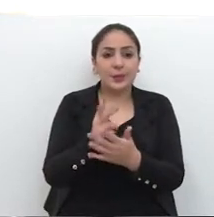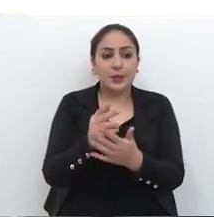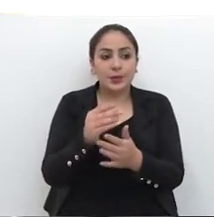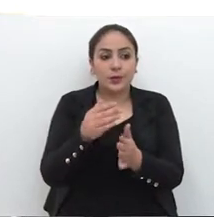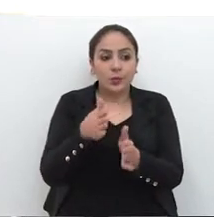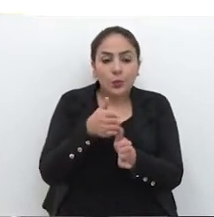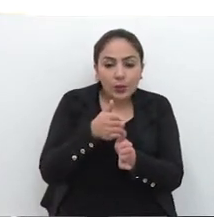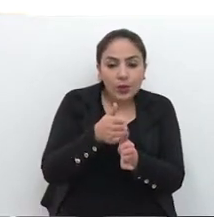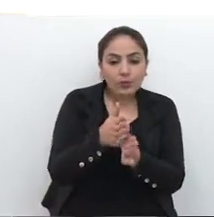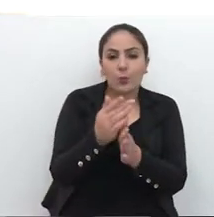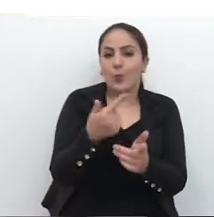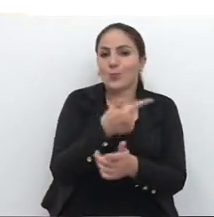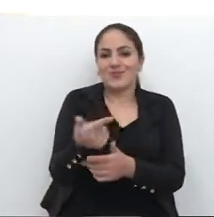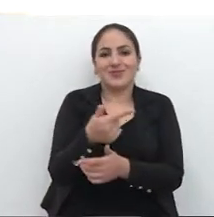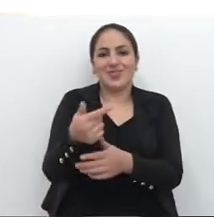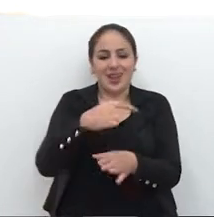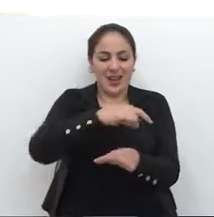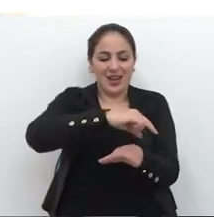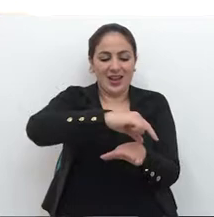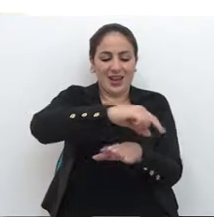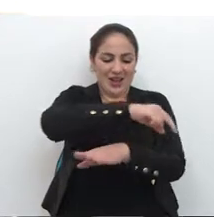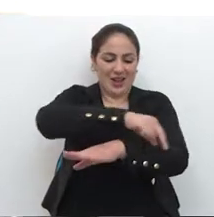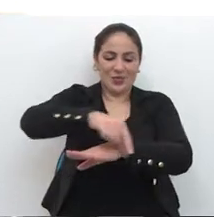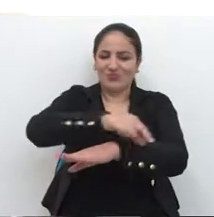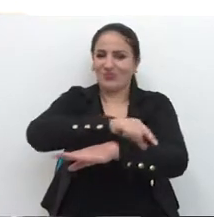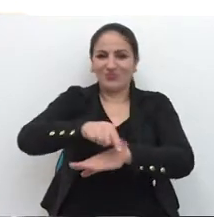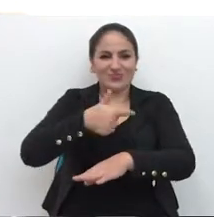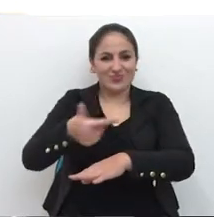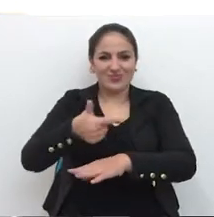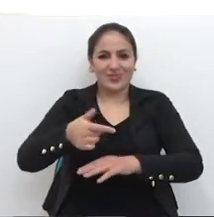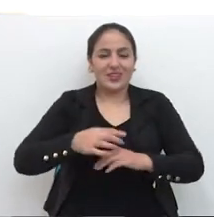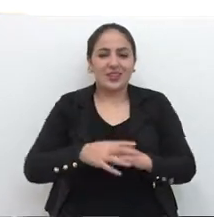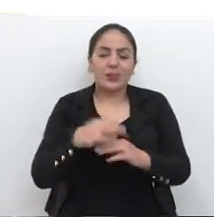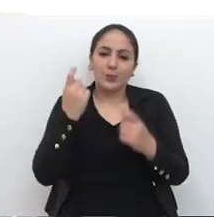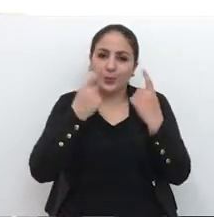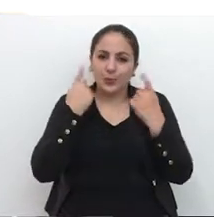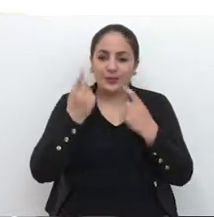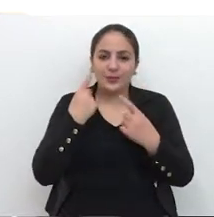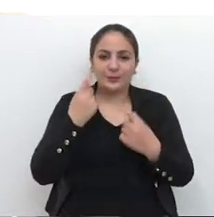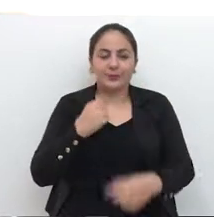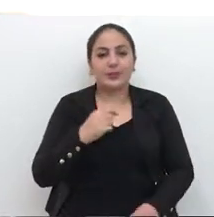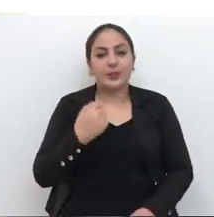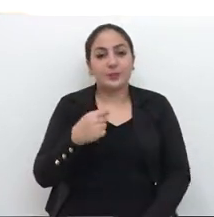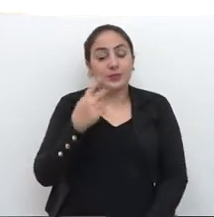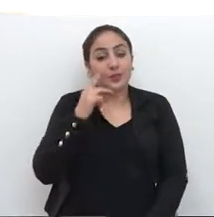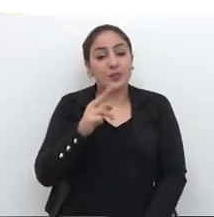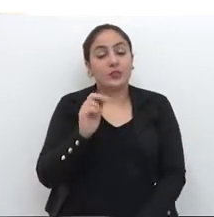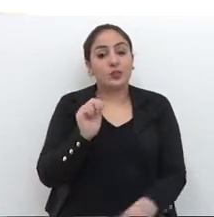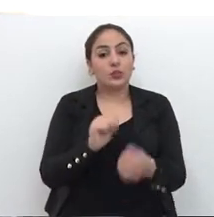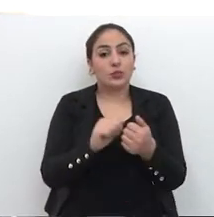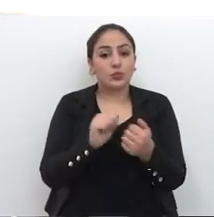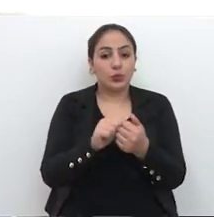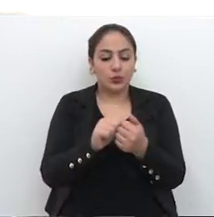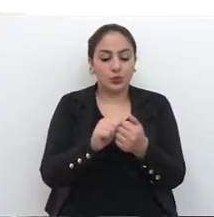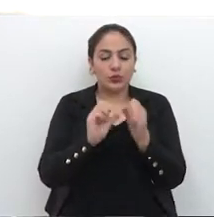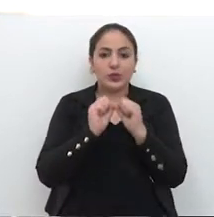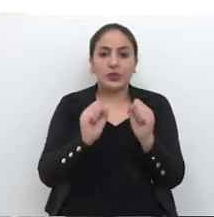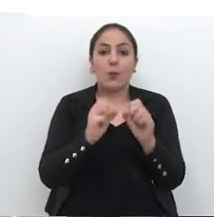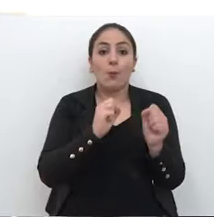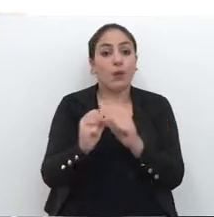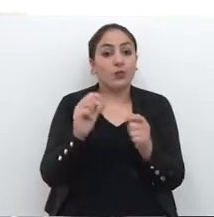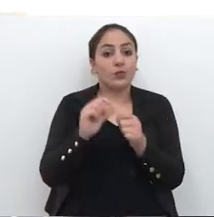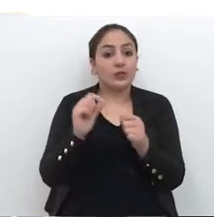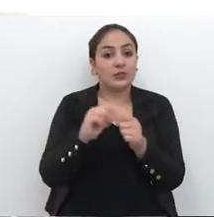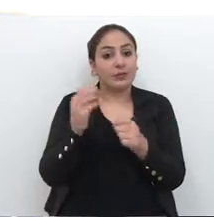sempre pelo canto, já que não tem a calçada ali para baixo, nessa outra rua, então essa é a preocupação. Tem que ver, junto com as